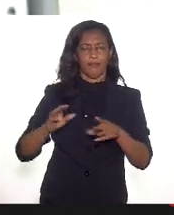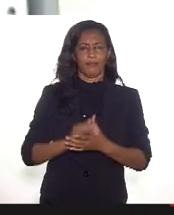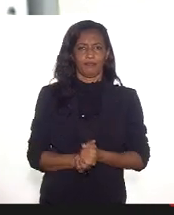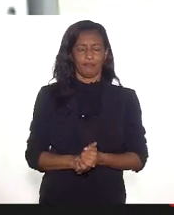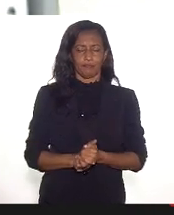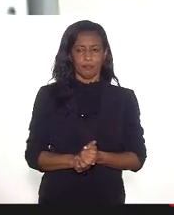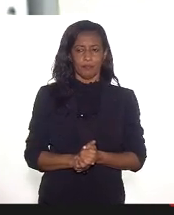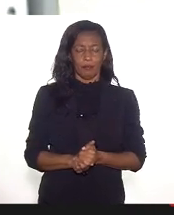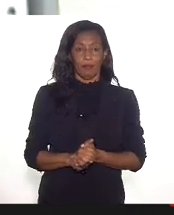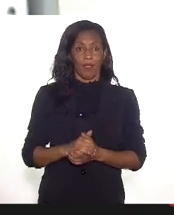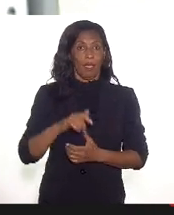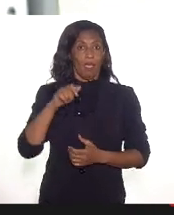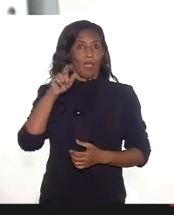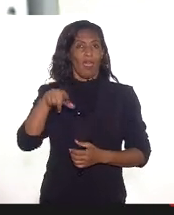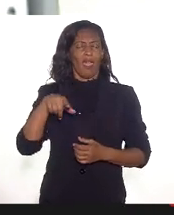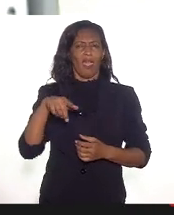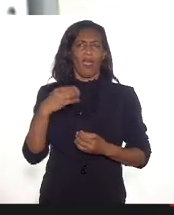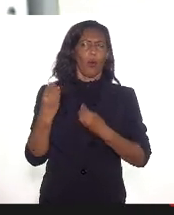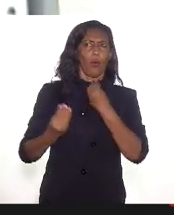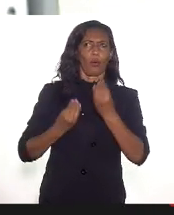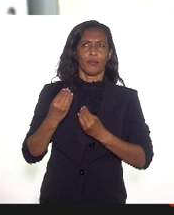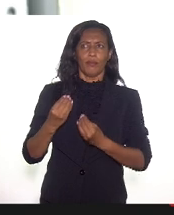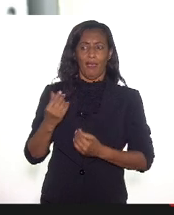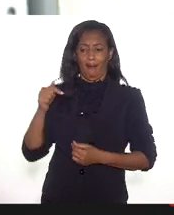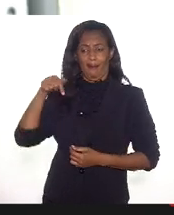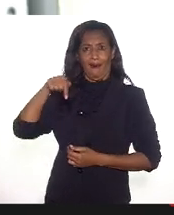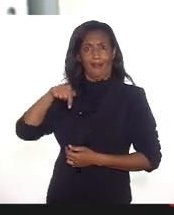no aqui e agora. Então,